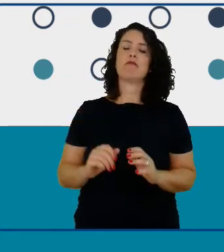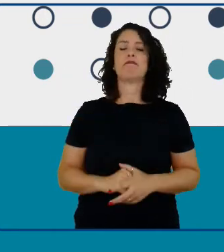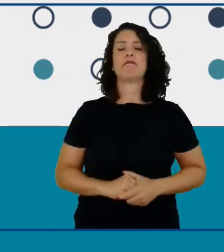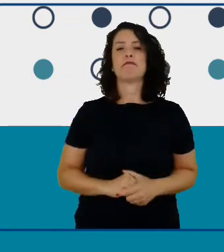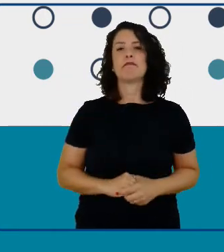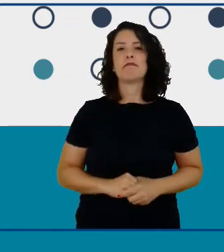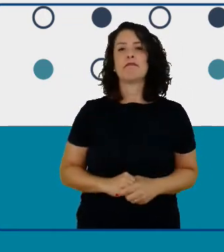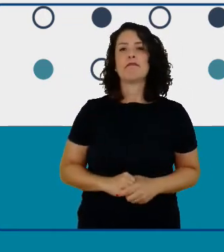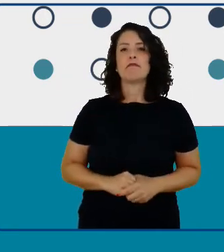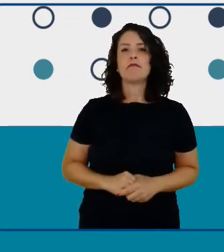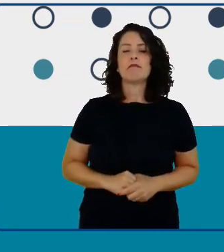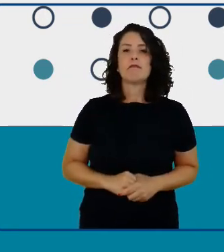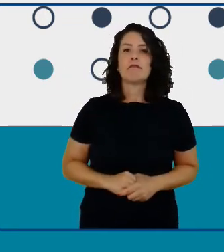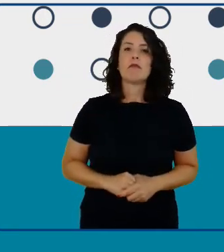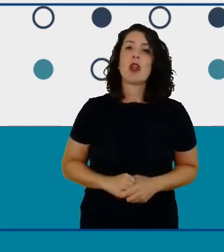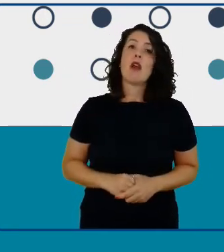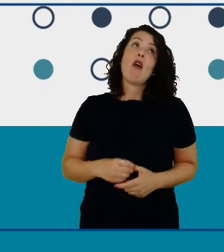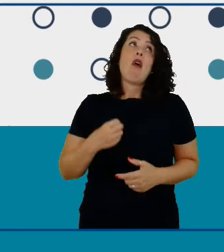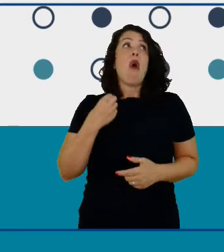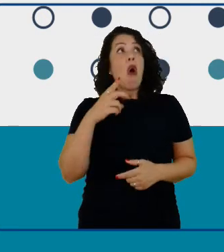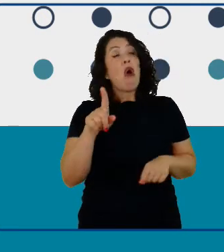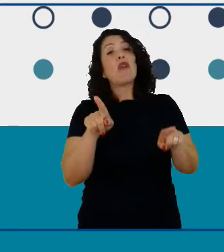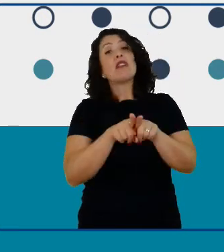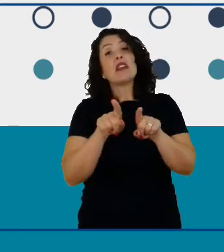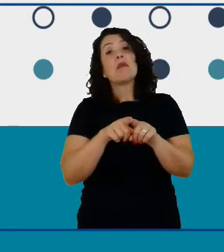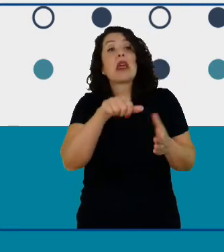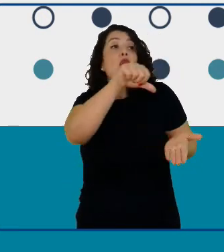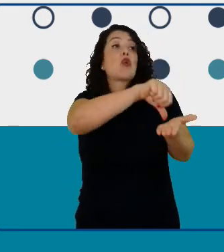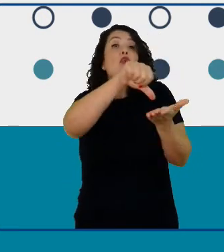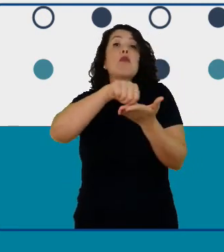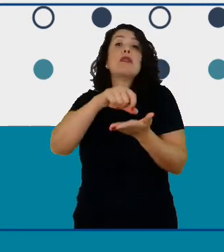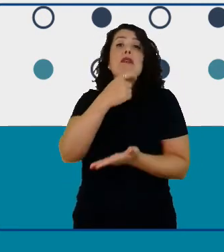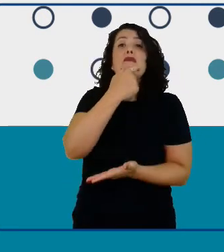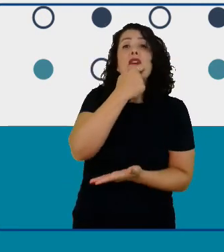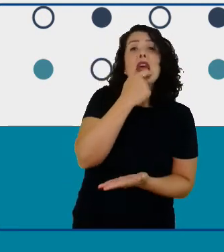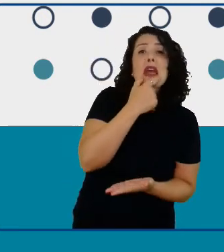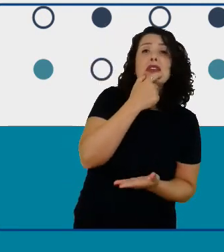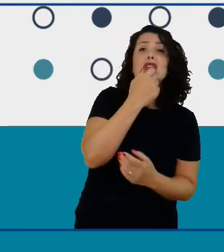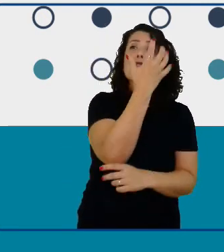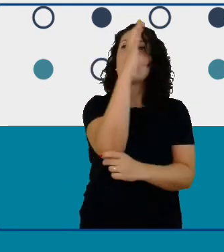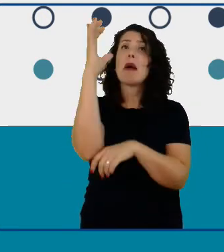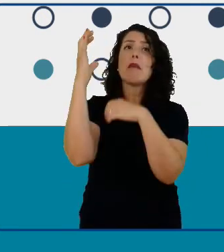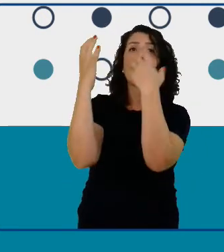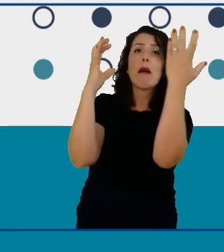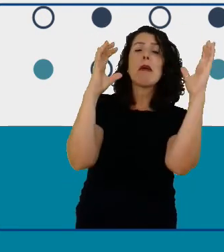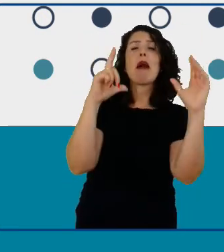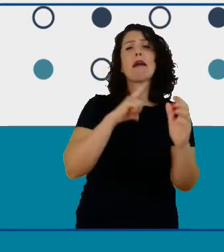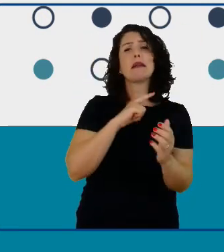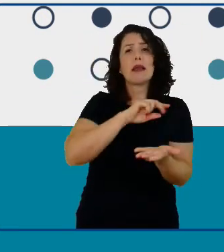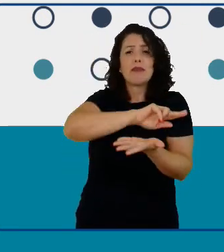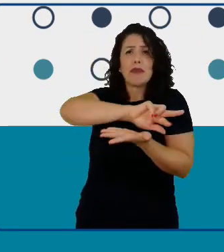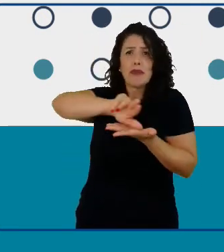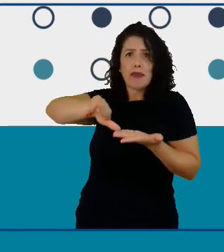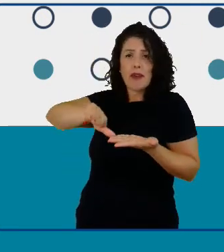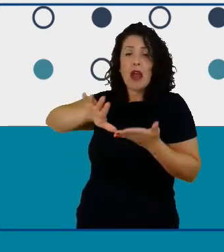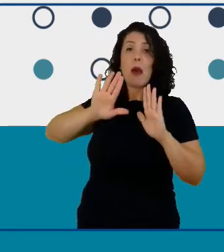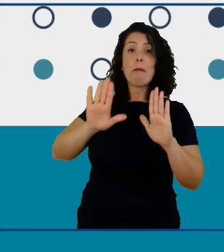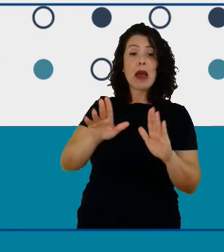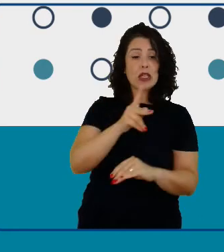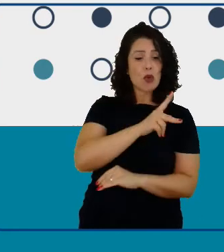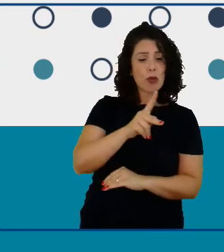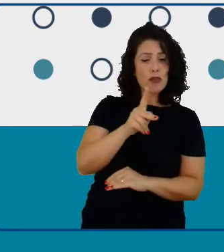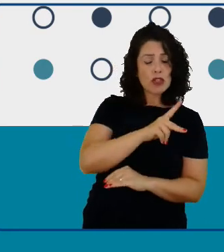ou clubes verdes ecológicos então o professor não vê aquilo como um STEM